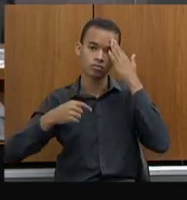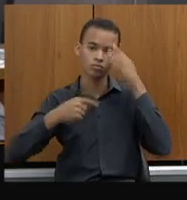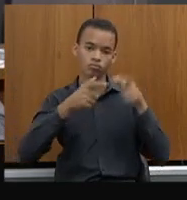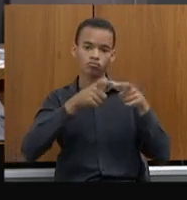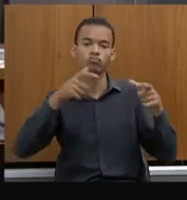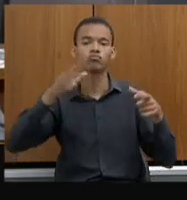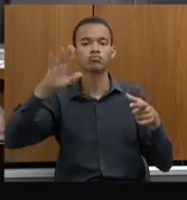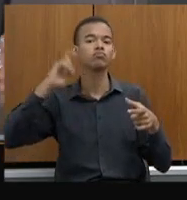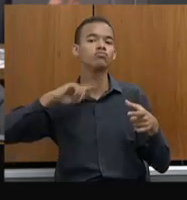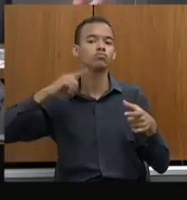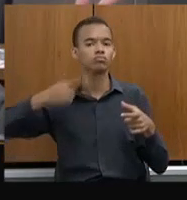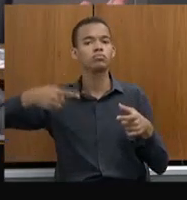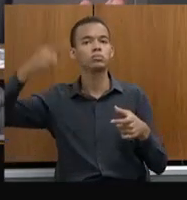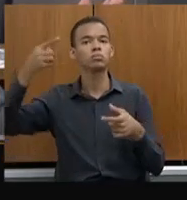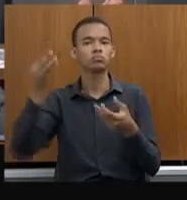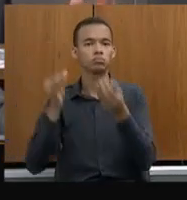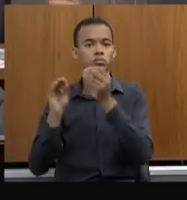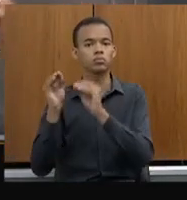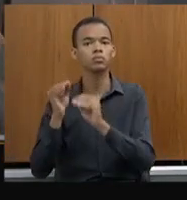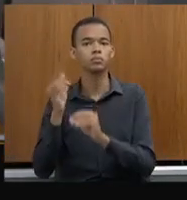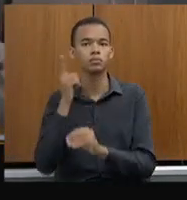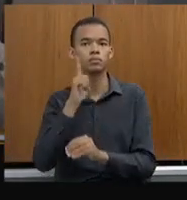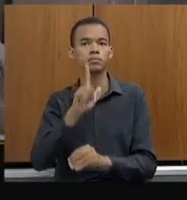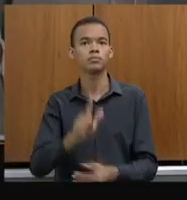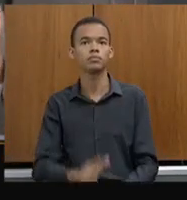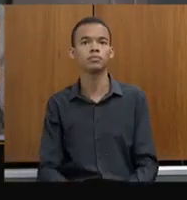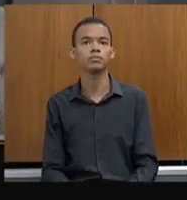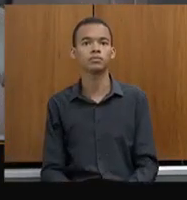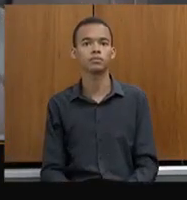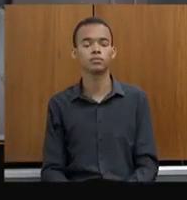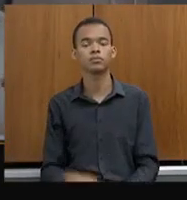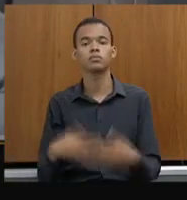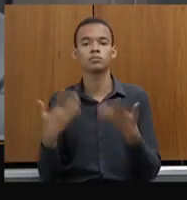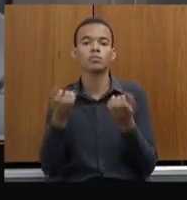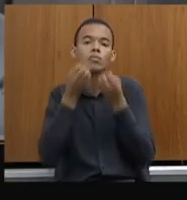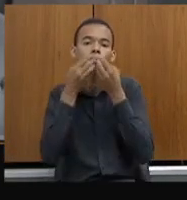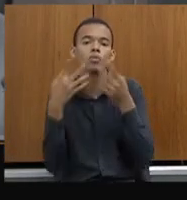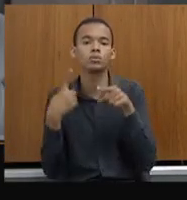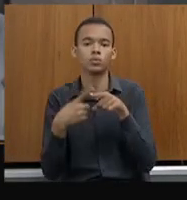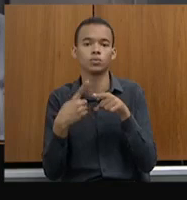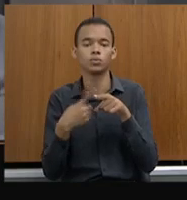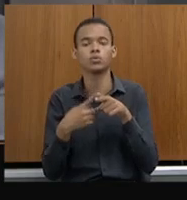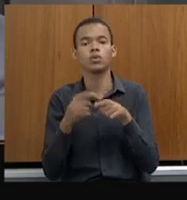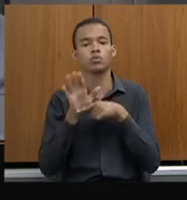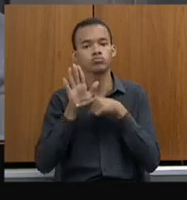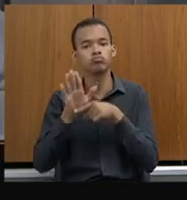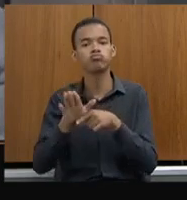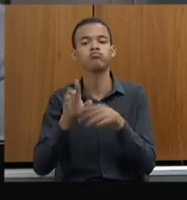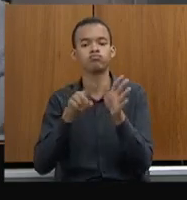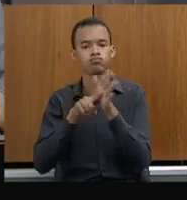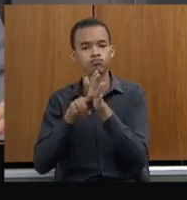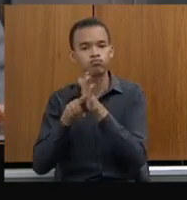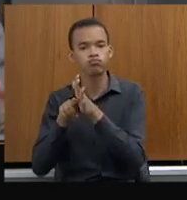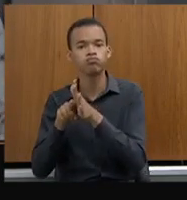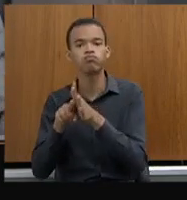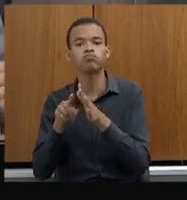E o resultado disso também ajuda, naturalmente, na elucidação. E aí nós temos aqui a evolução do